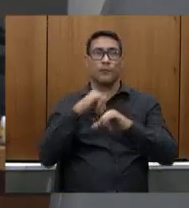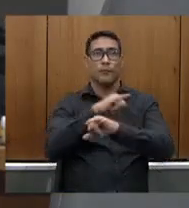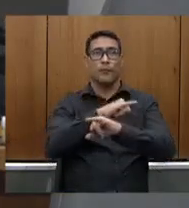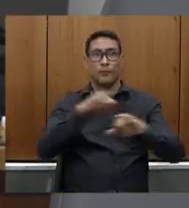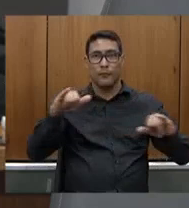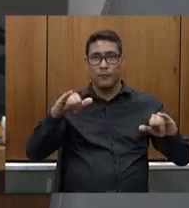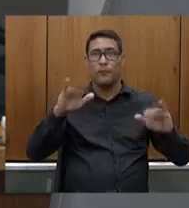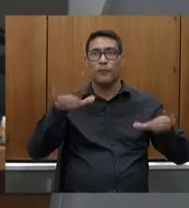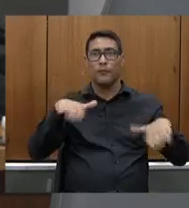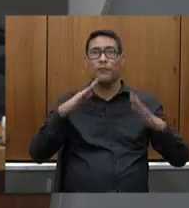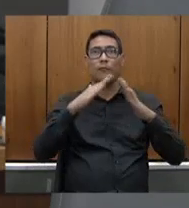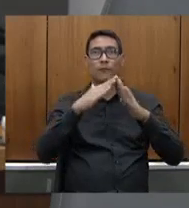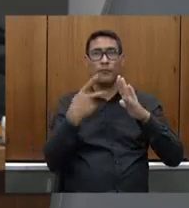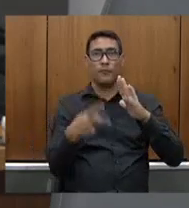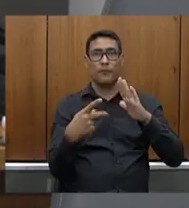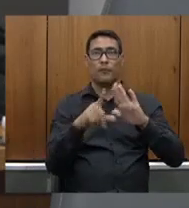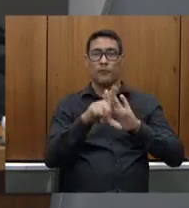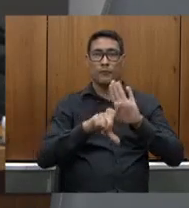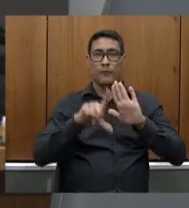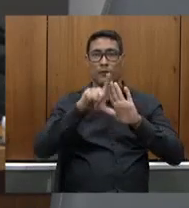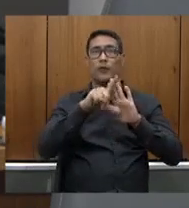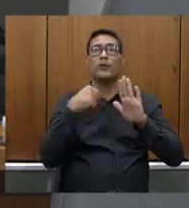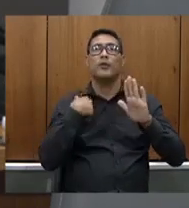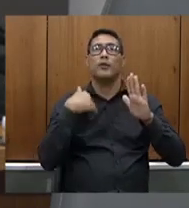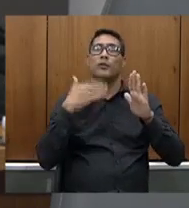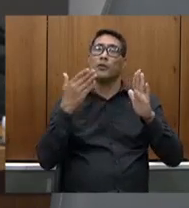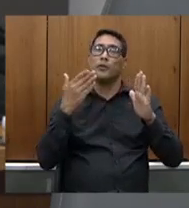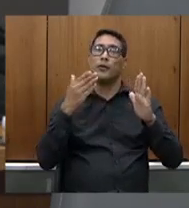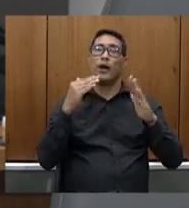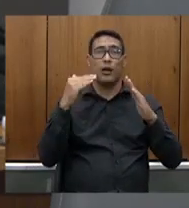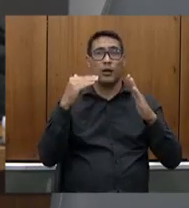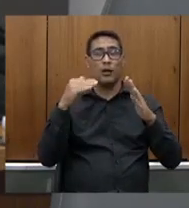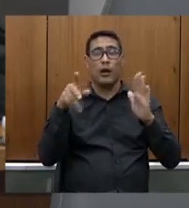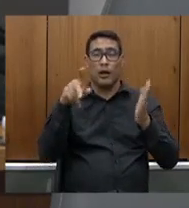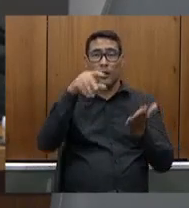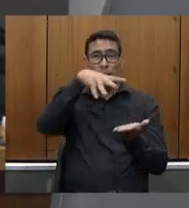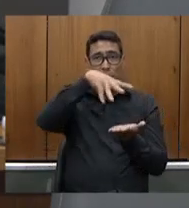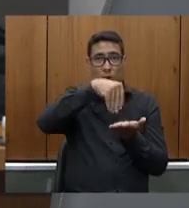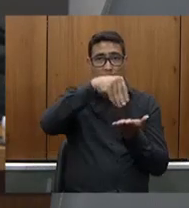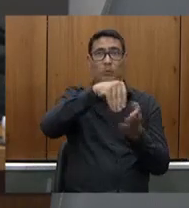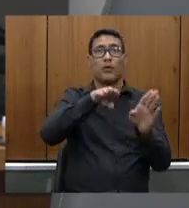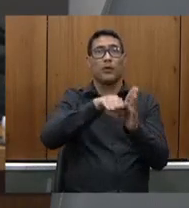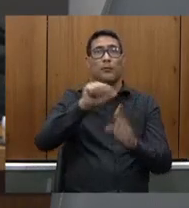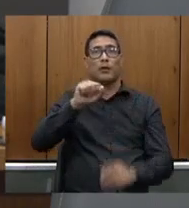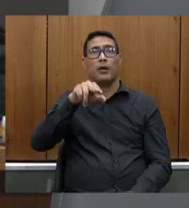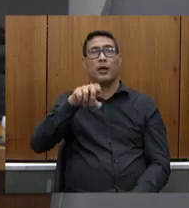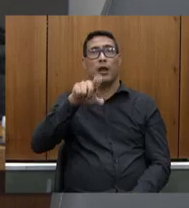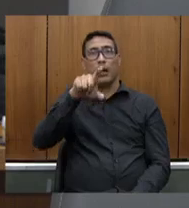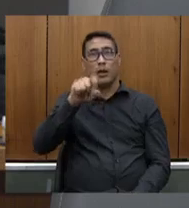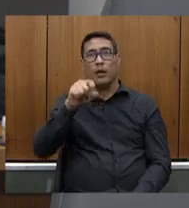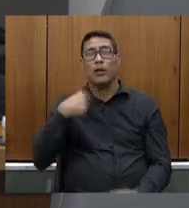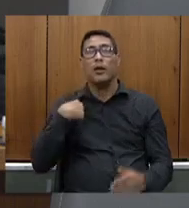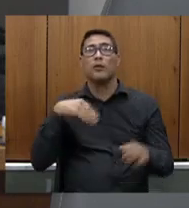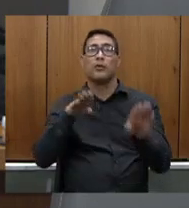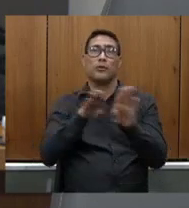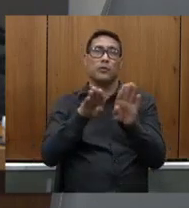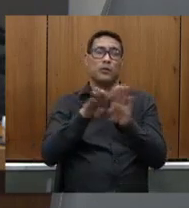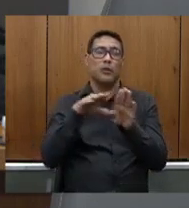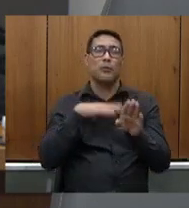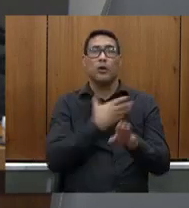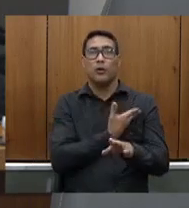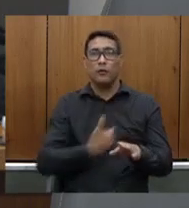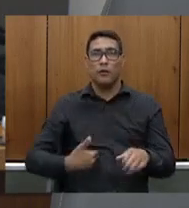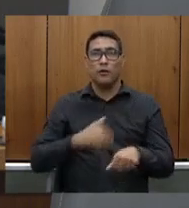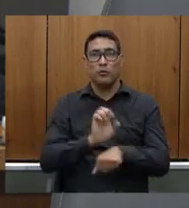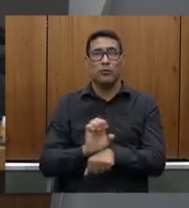a essa casa legislativa cópia integral e anexos do termo de acordo firmado entre o Governo do Estado o Ministério Público o Tribunal